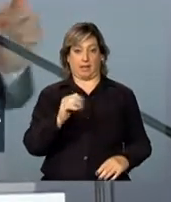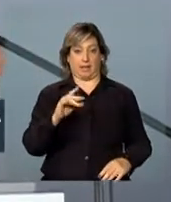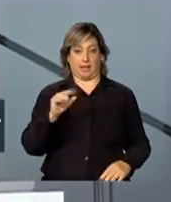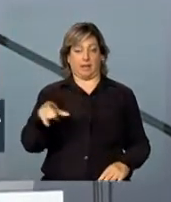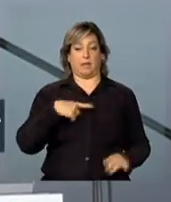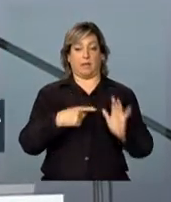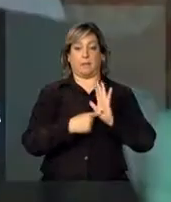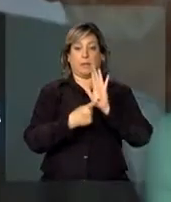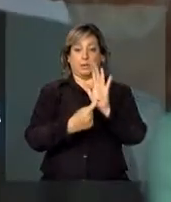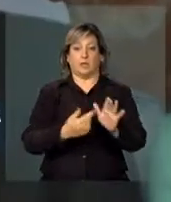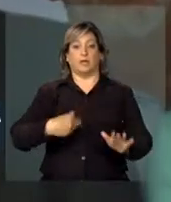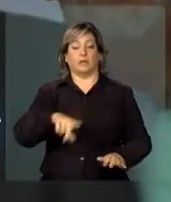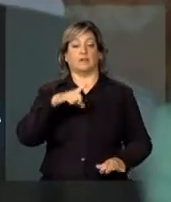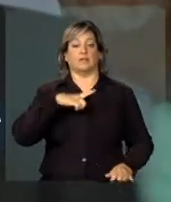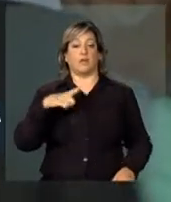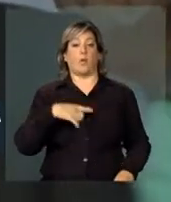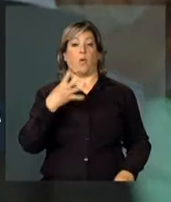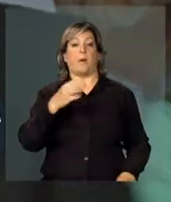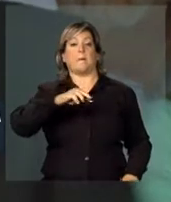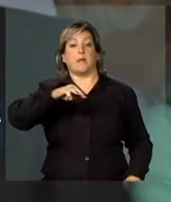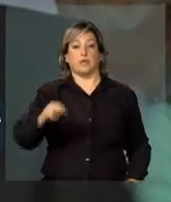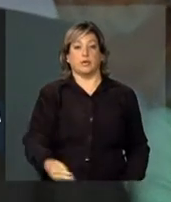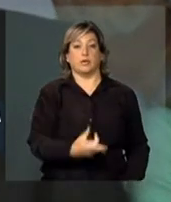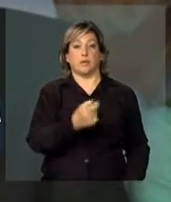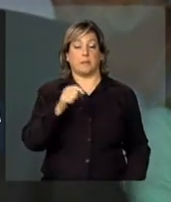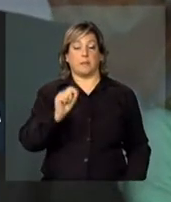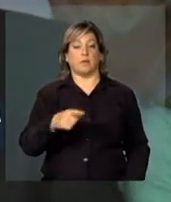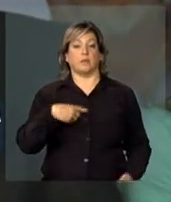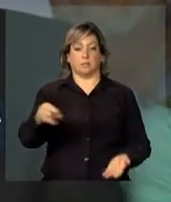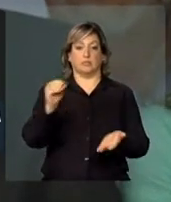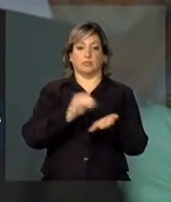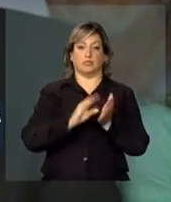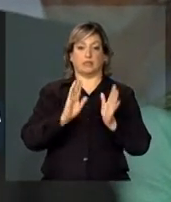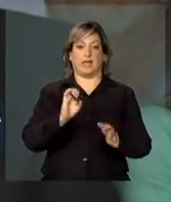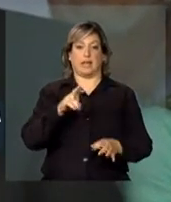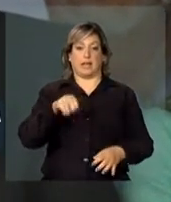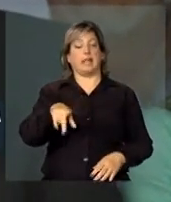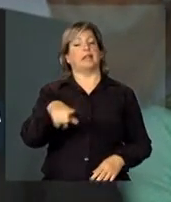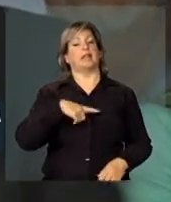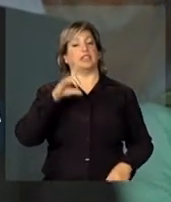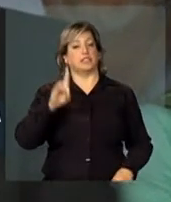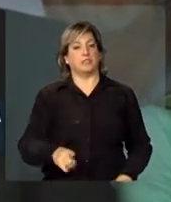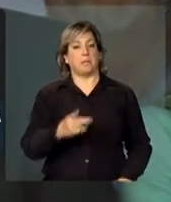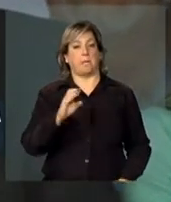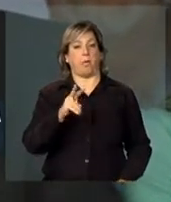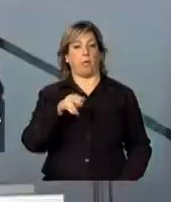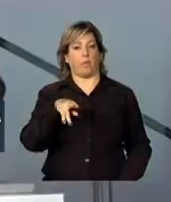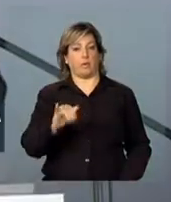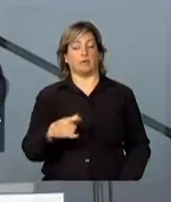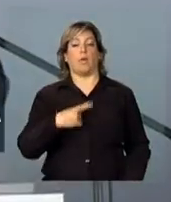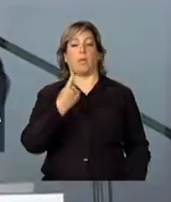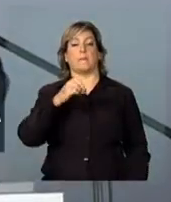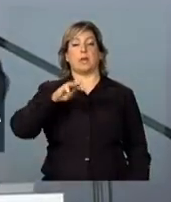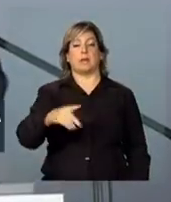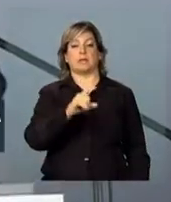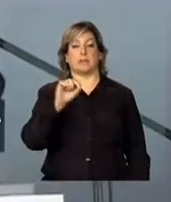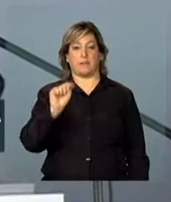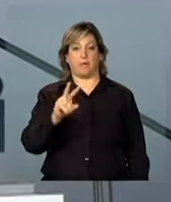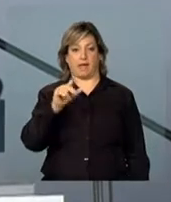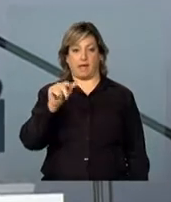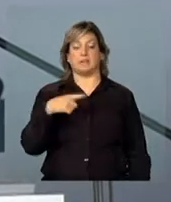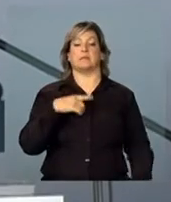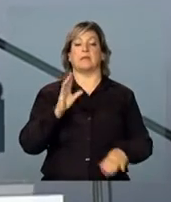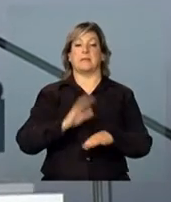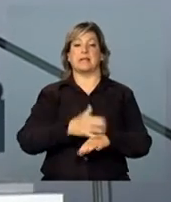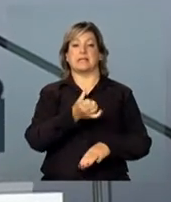tivemos 4 milhões e 200 mil inscritos no Enem. Eles têm direito ao ProUni, 1 milhão e 100 mil vagas, têm mais de